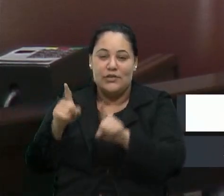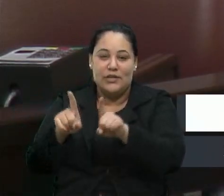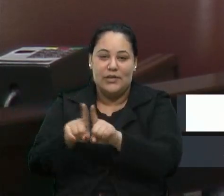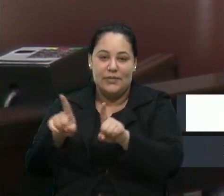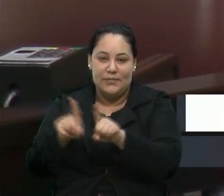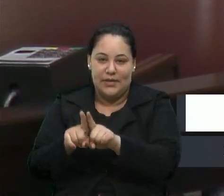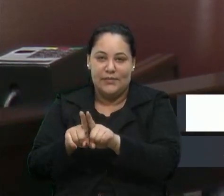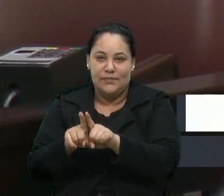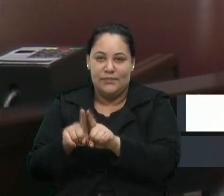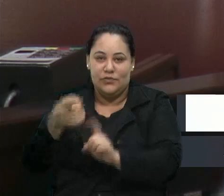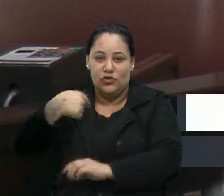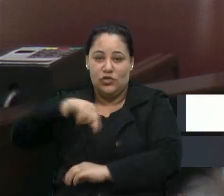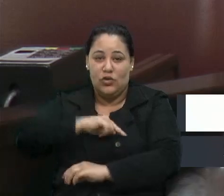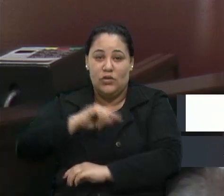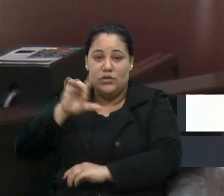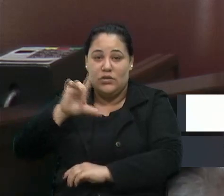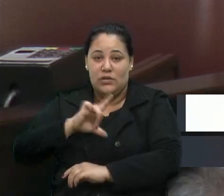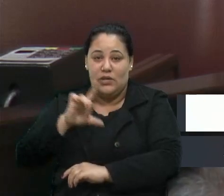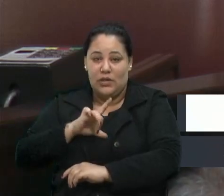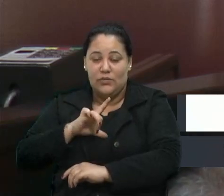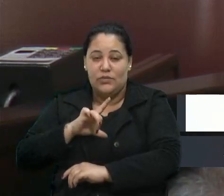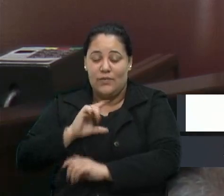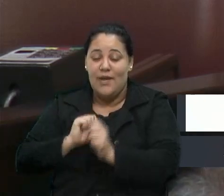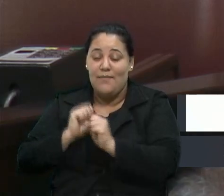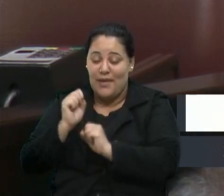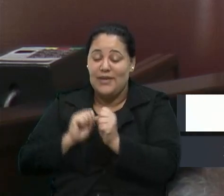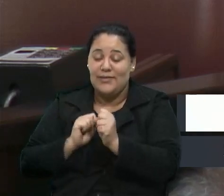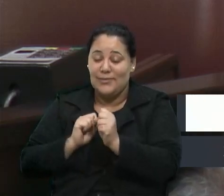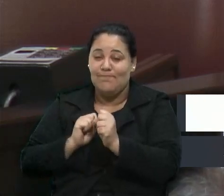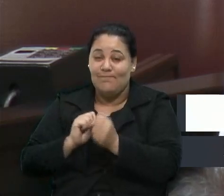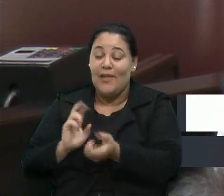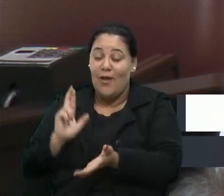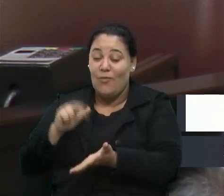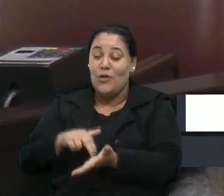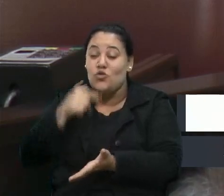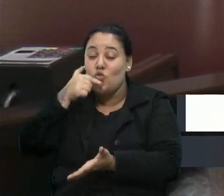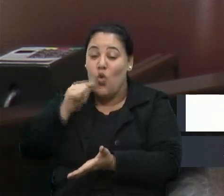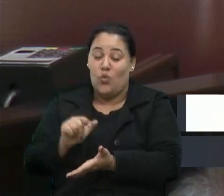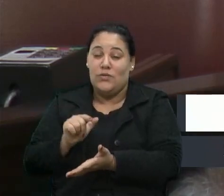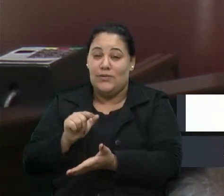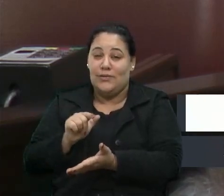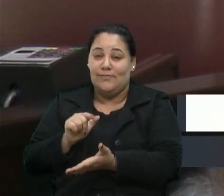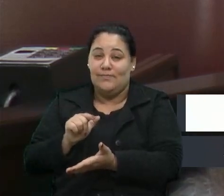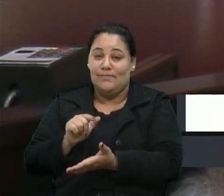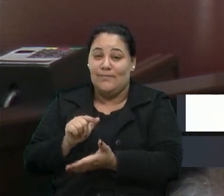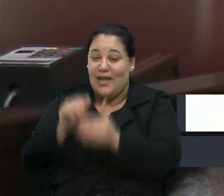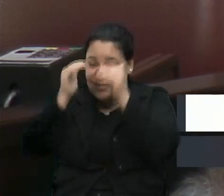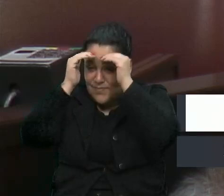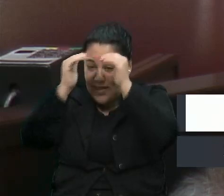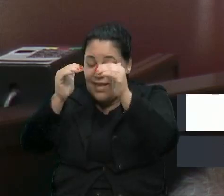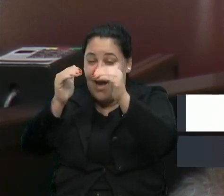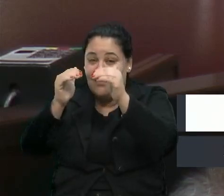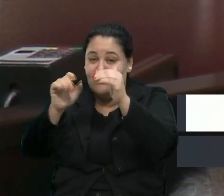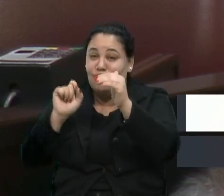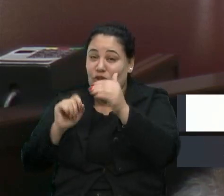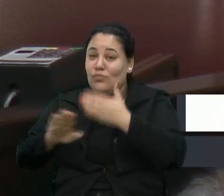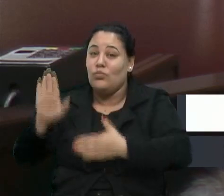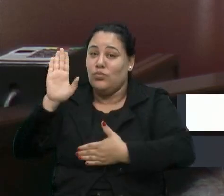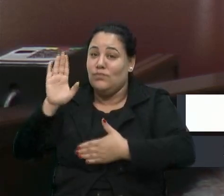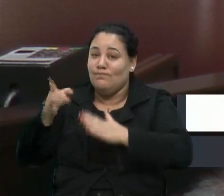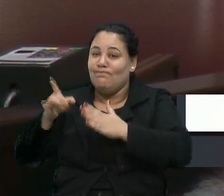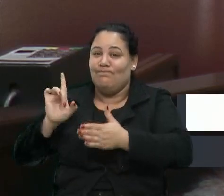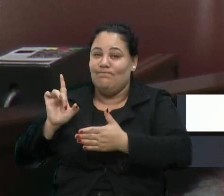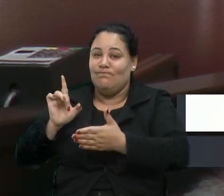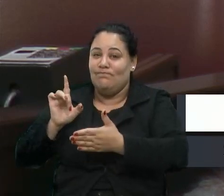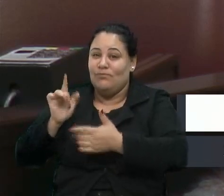termos empresas que realmente possam cumprir com os processos e os